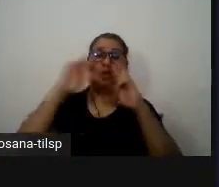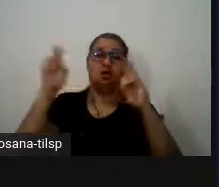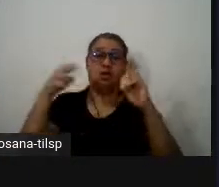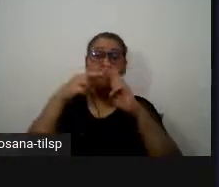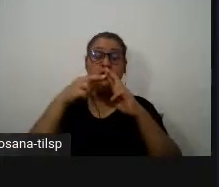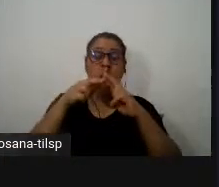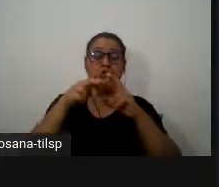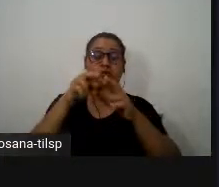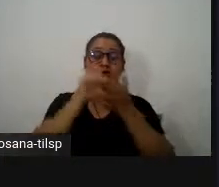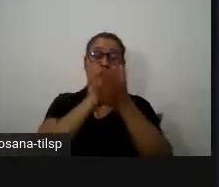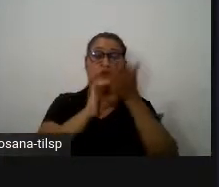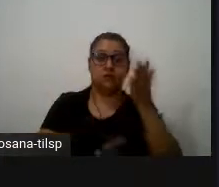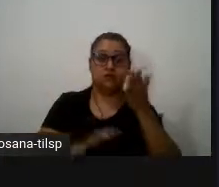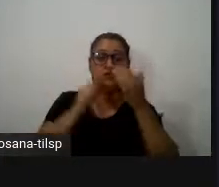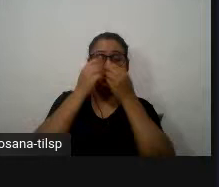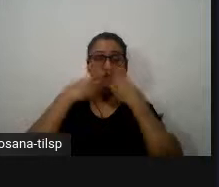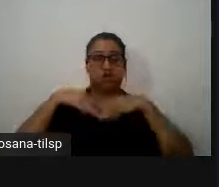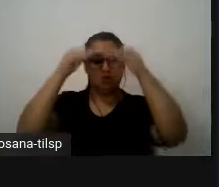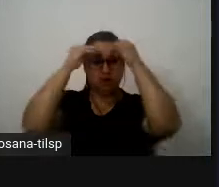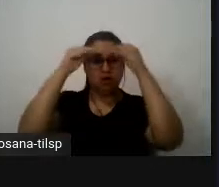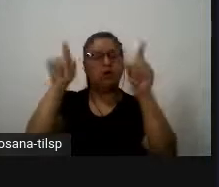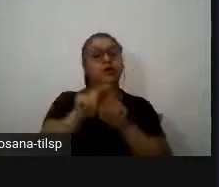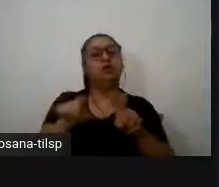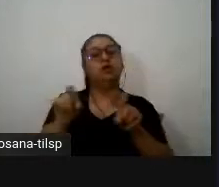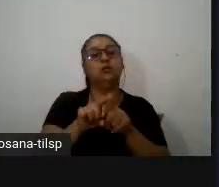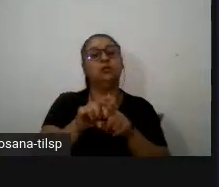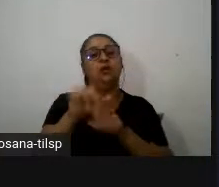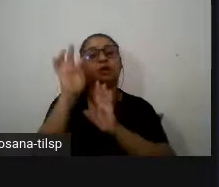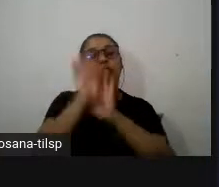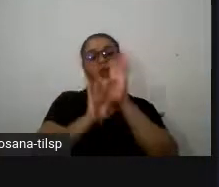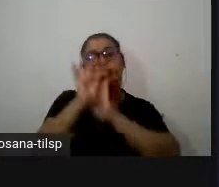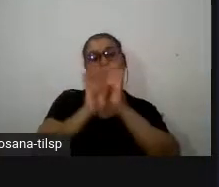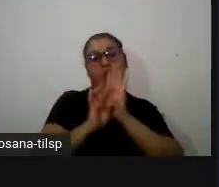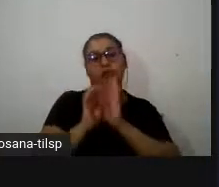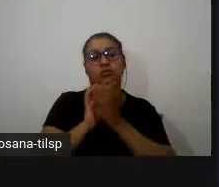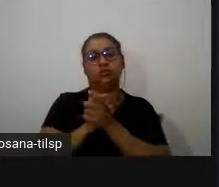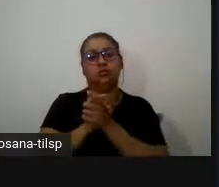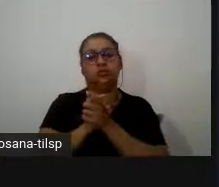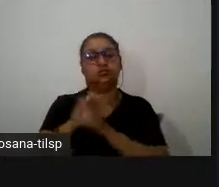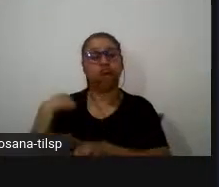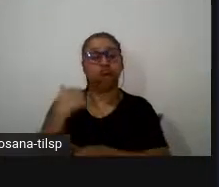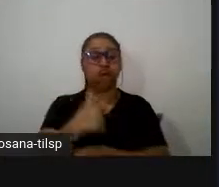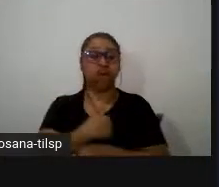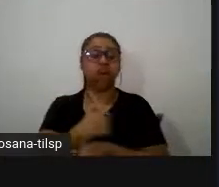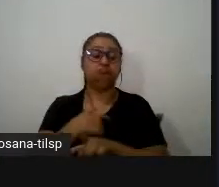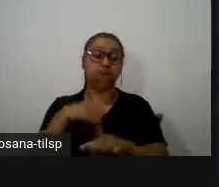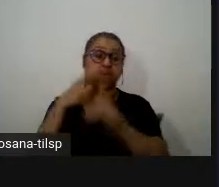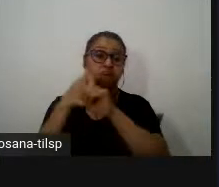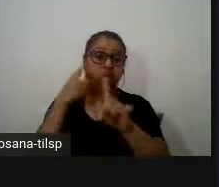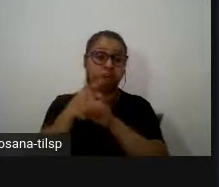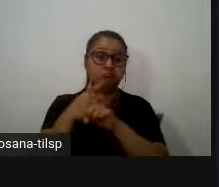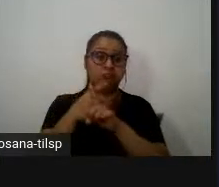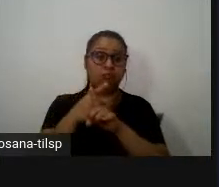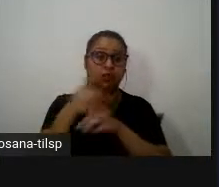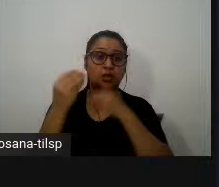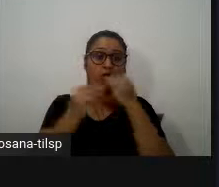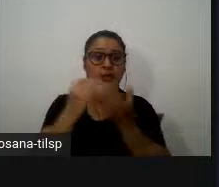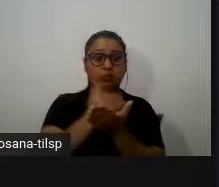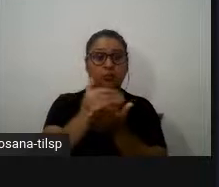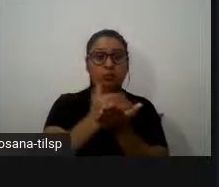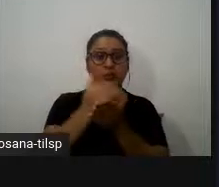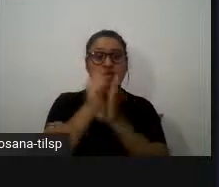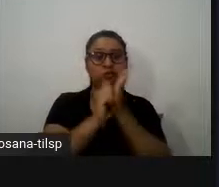género classe de texto e textos empíricos e nós aqui observamos esta questão da abordagem descendente a partir das atividades